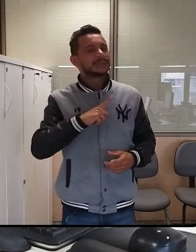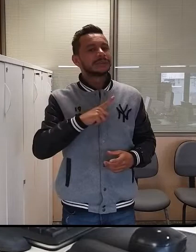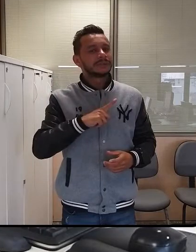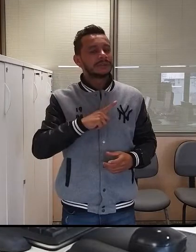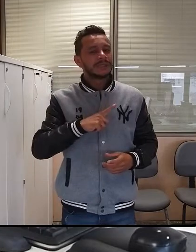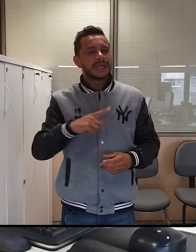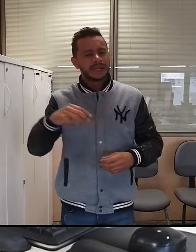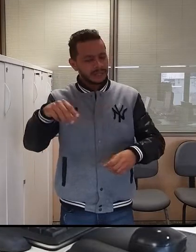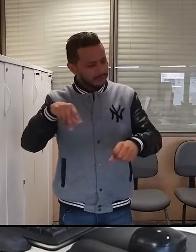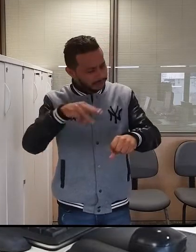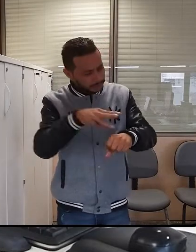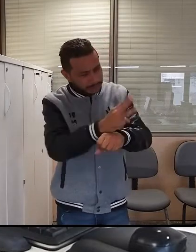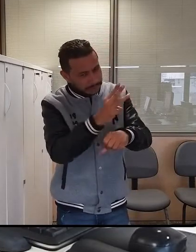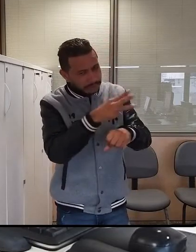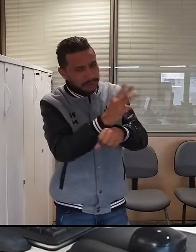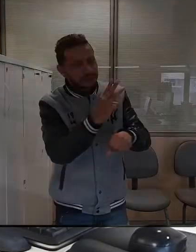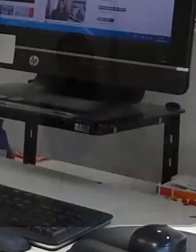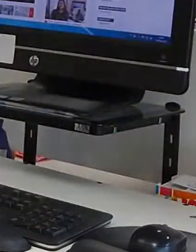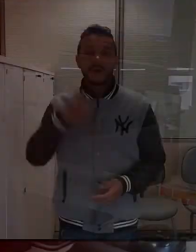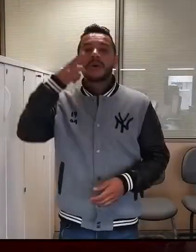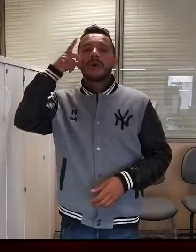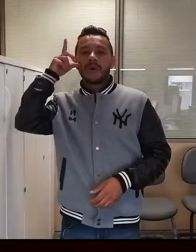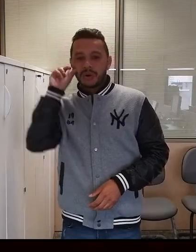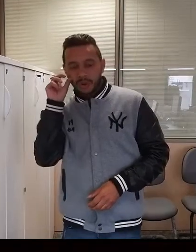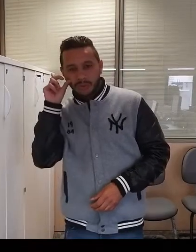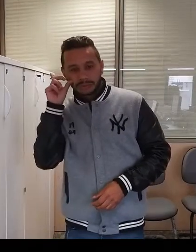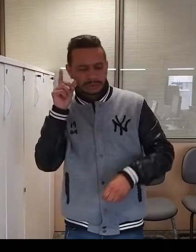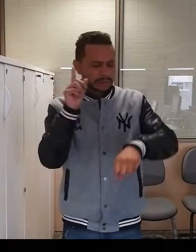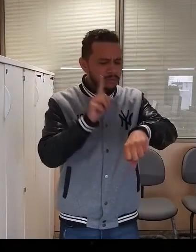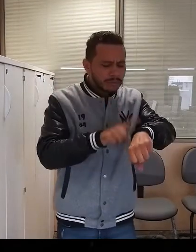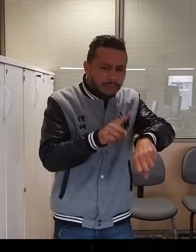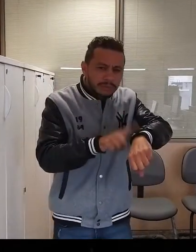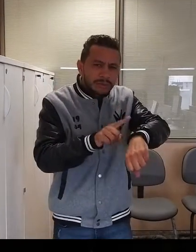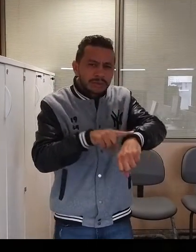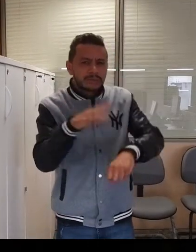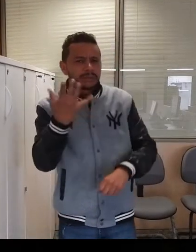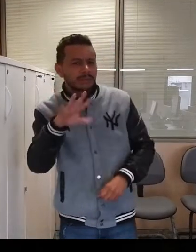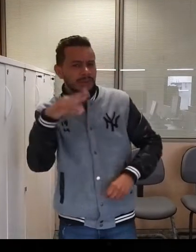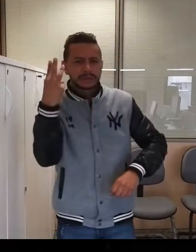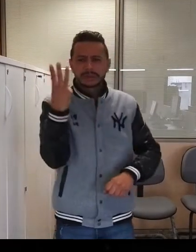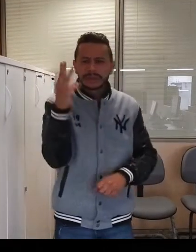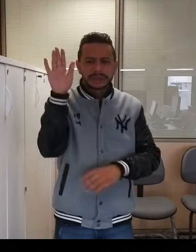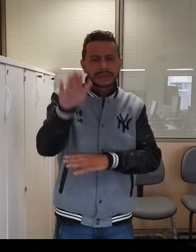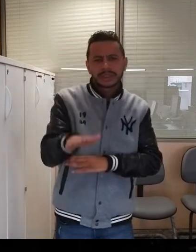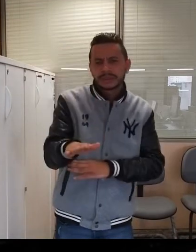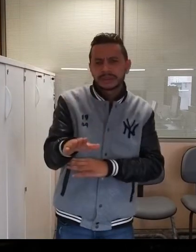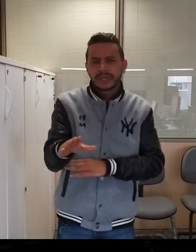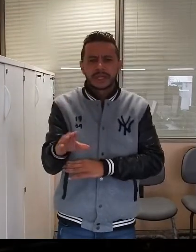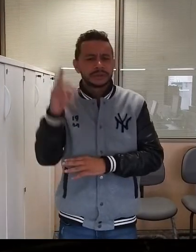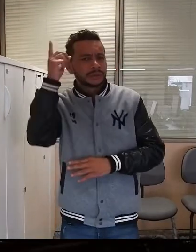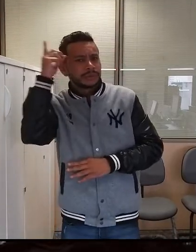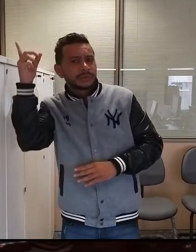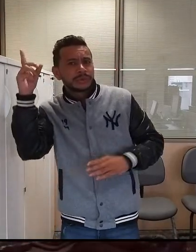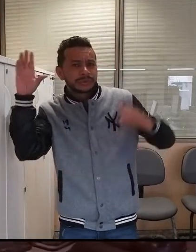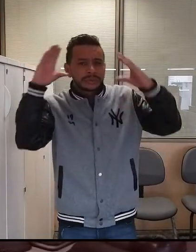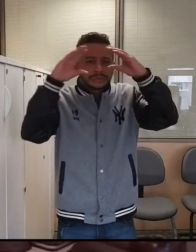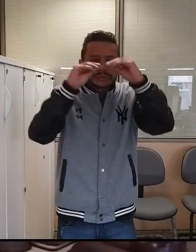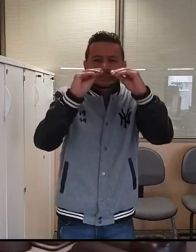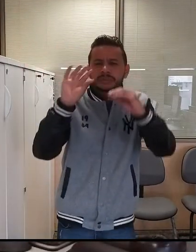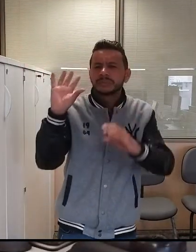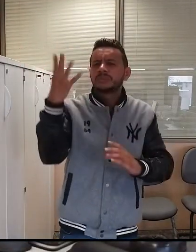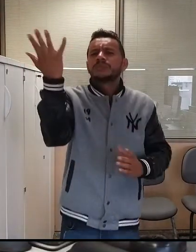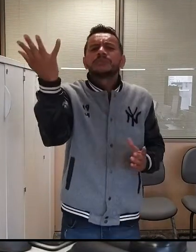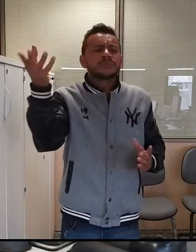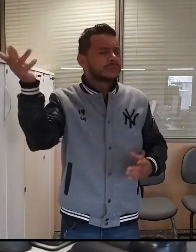o sindicato pelo Sintzap E ontem, por volta das 15 horas da tarde, o dia virou noite em